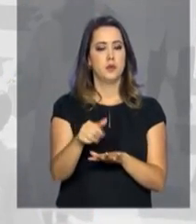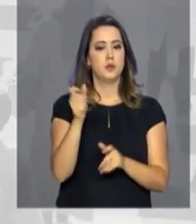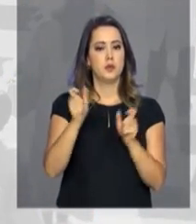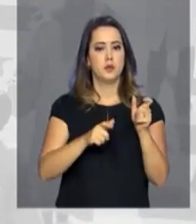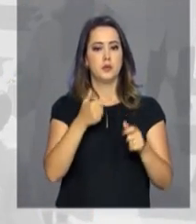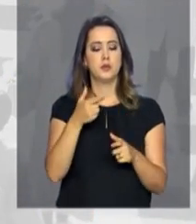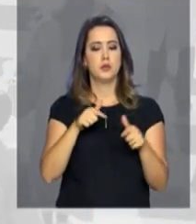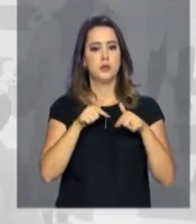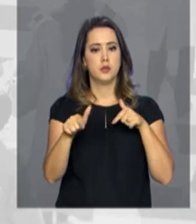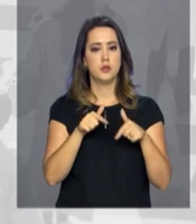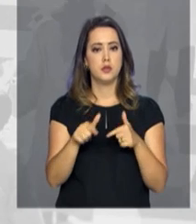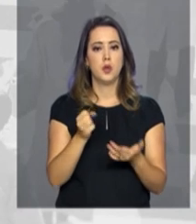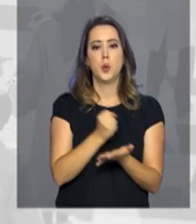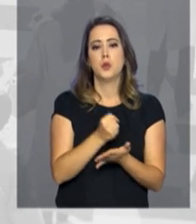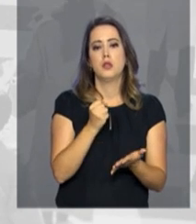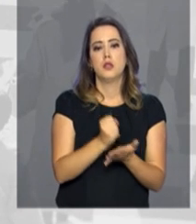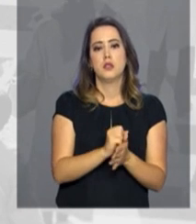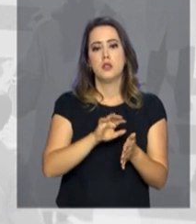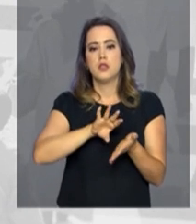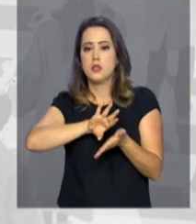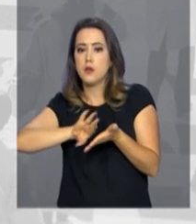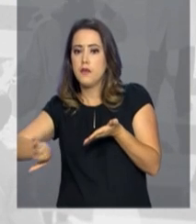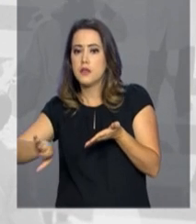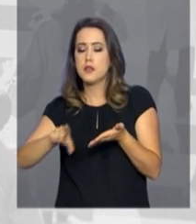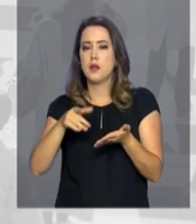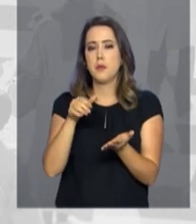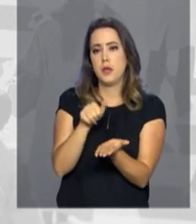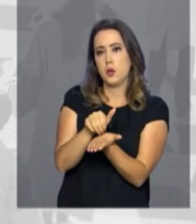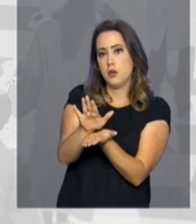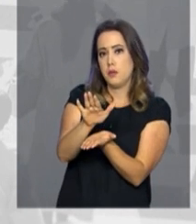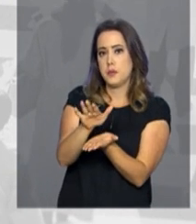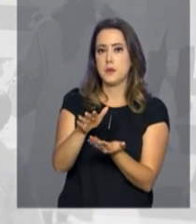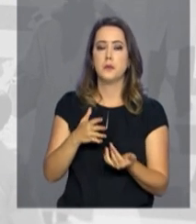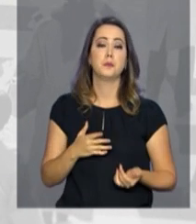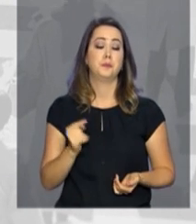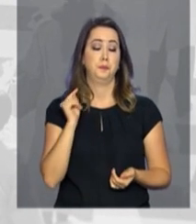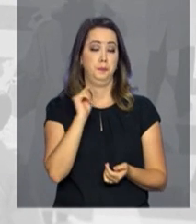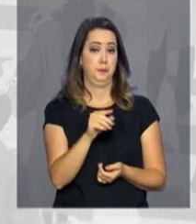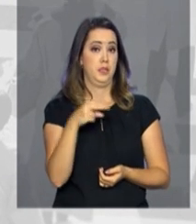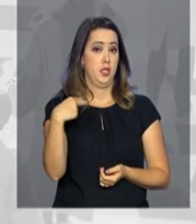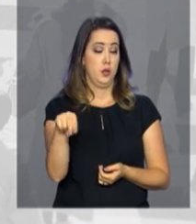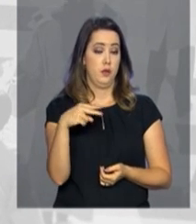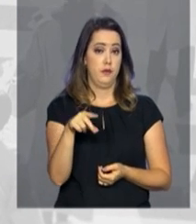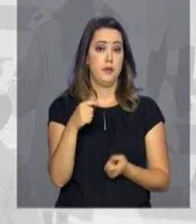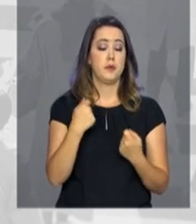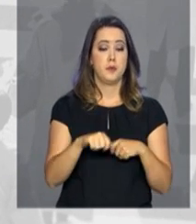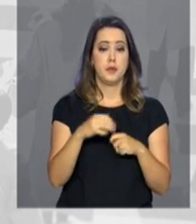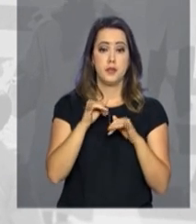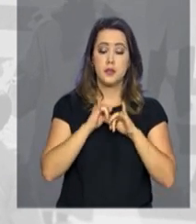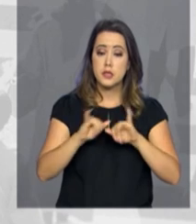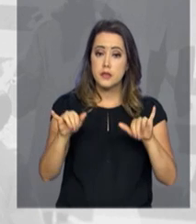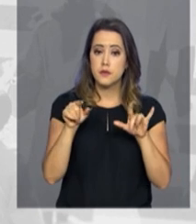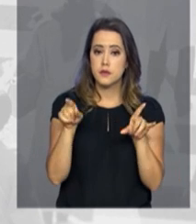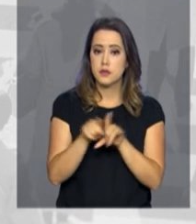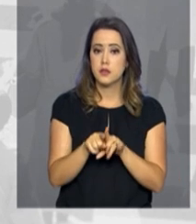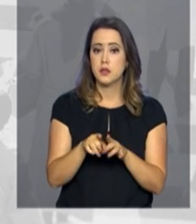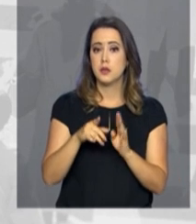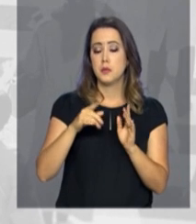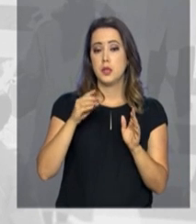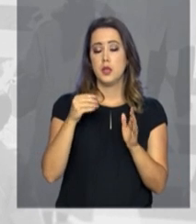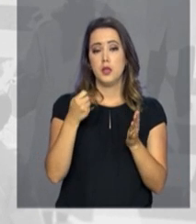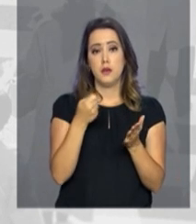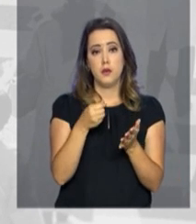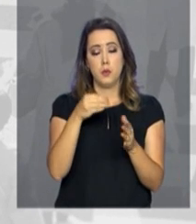trabalhadores, como contratações, afastamentos e demissões. Em novembro, será a vez de ser incluída a folha de